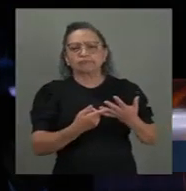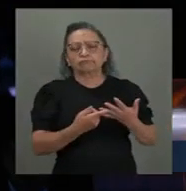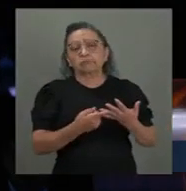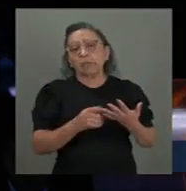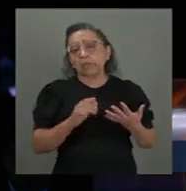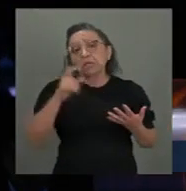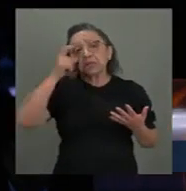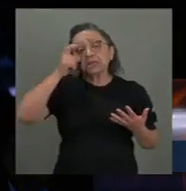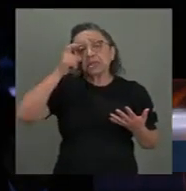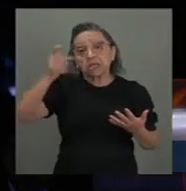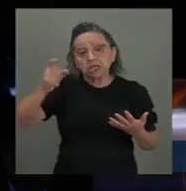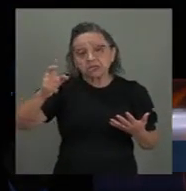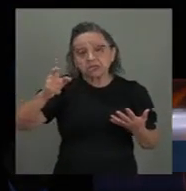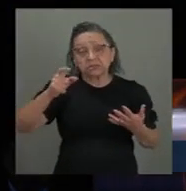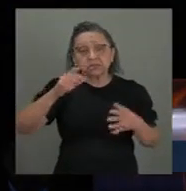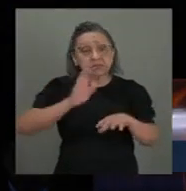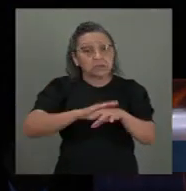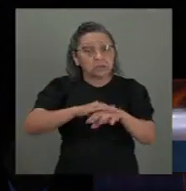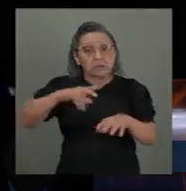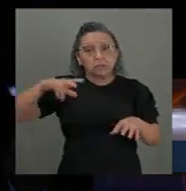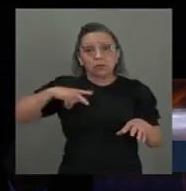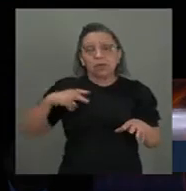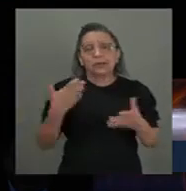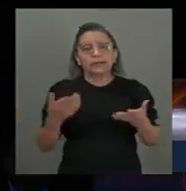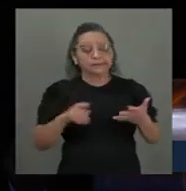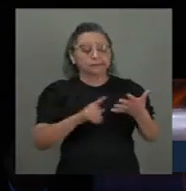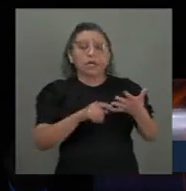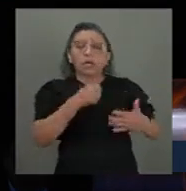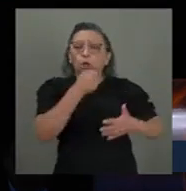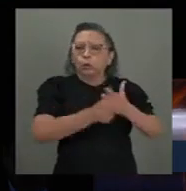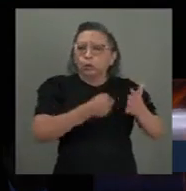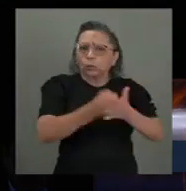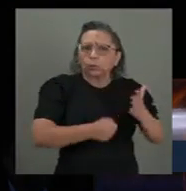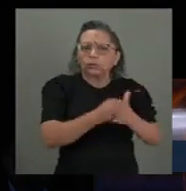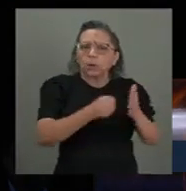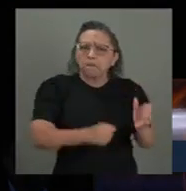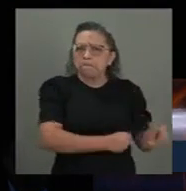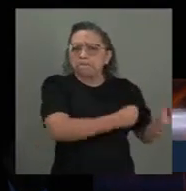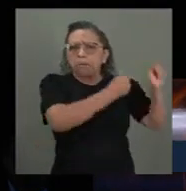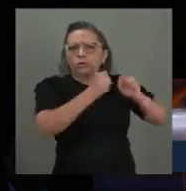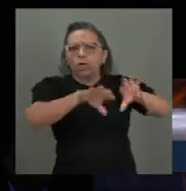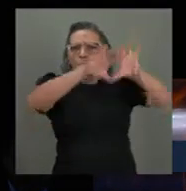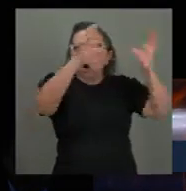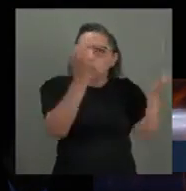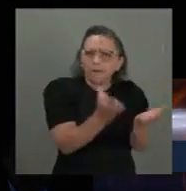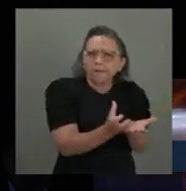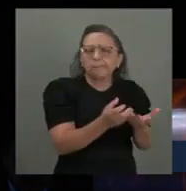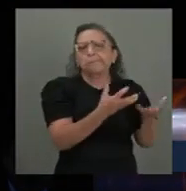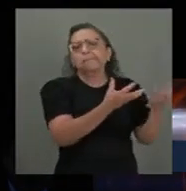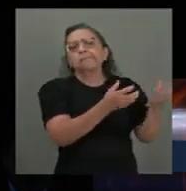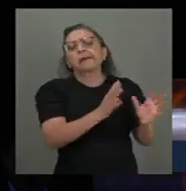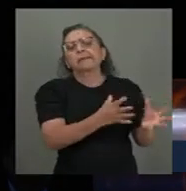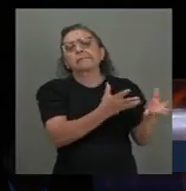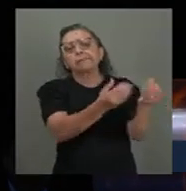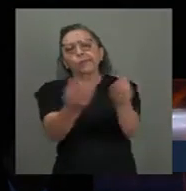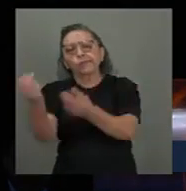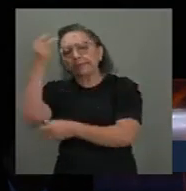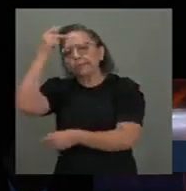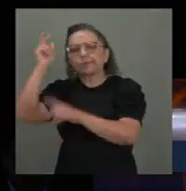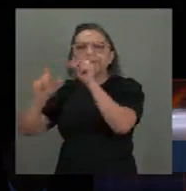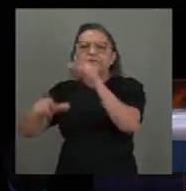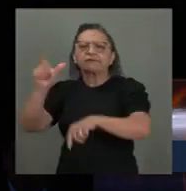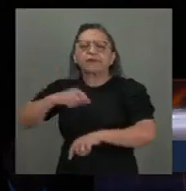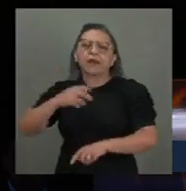interesses exclusos, lutas pelo poder global, muitos falam em autodefesa,